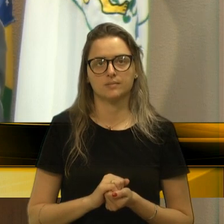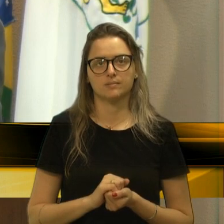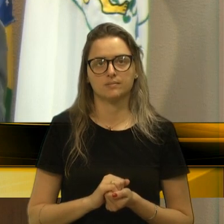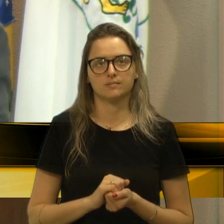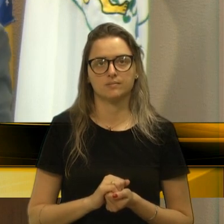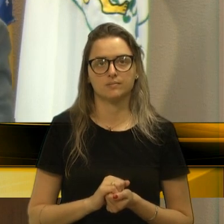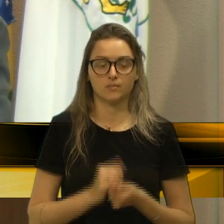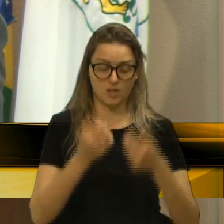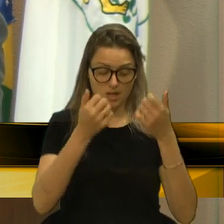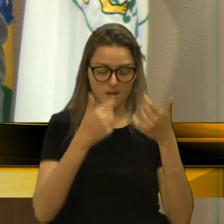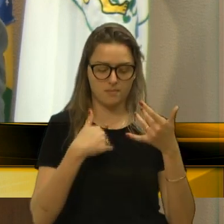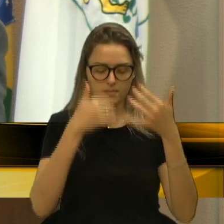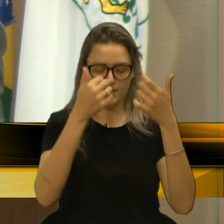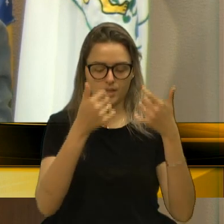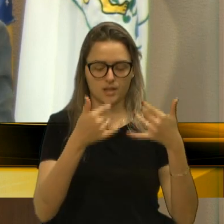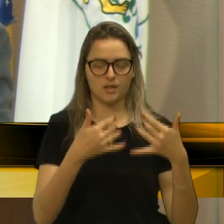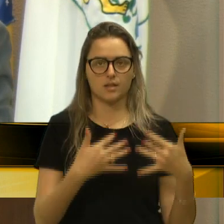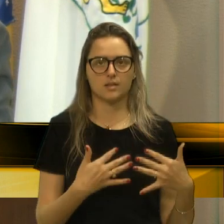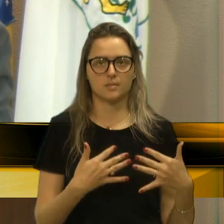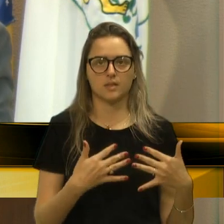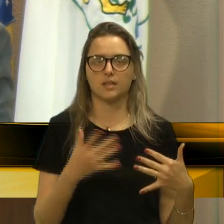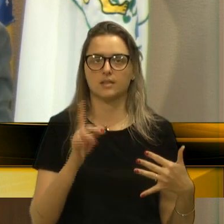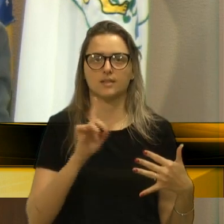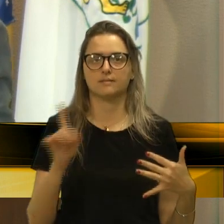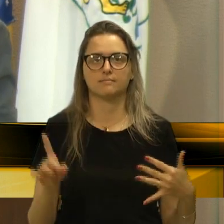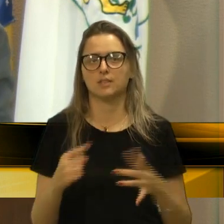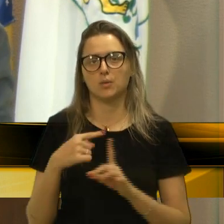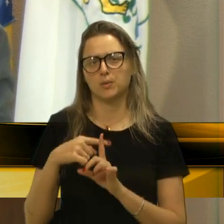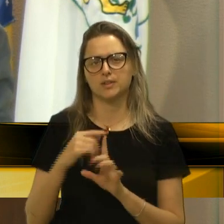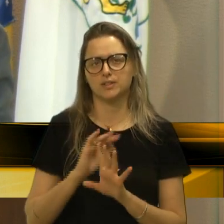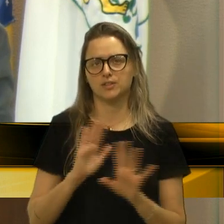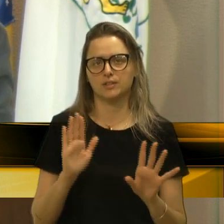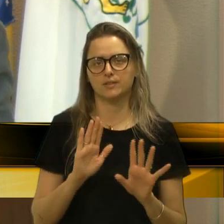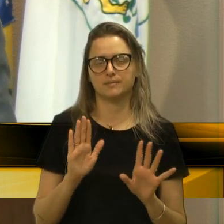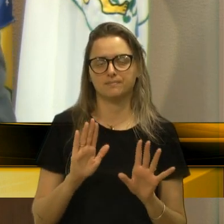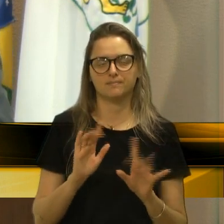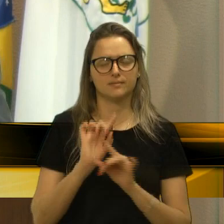que a justificativa, na minha opinião, não foi legal. Só isso.